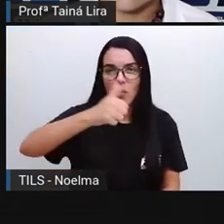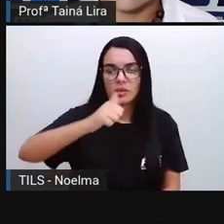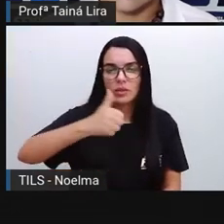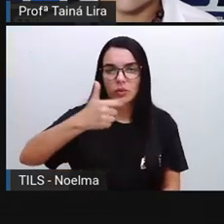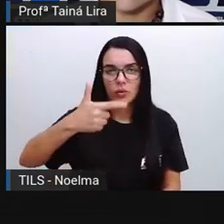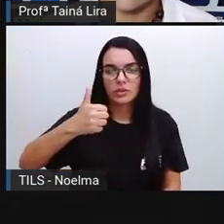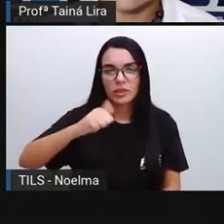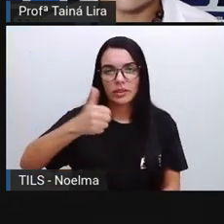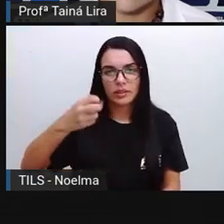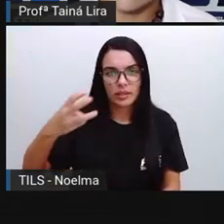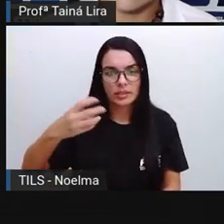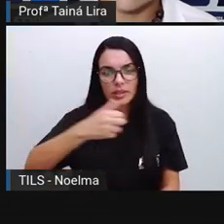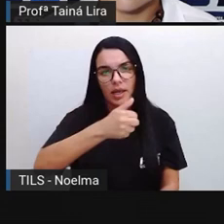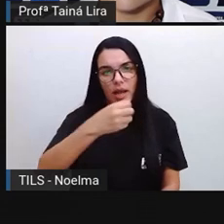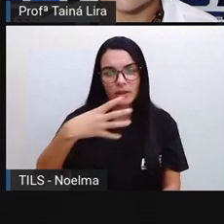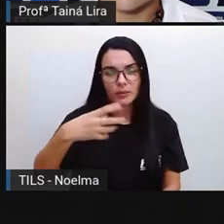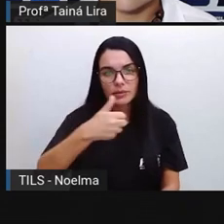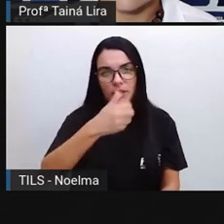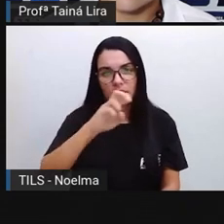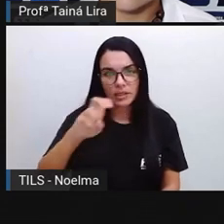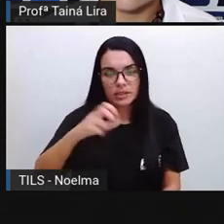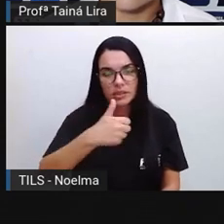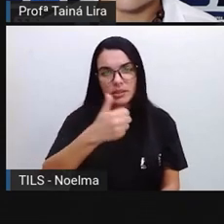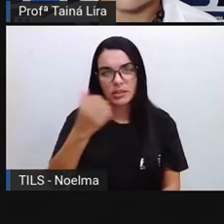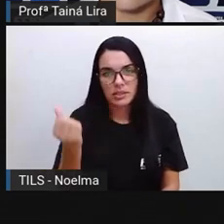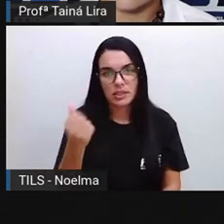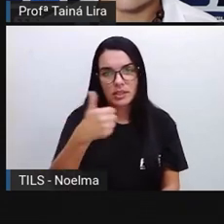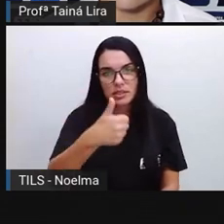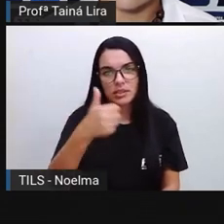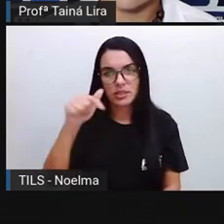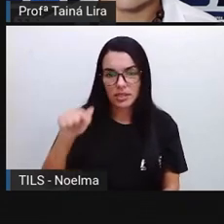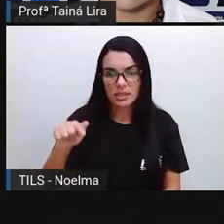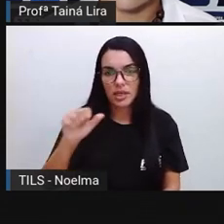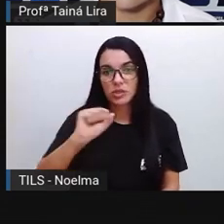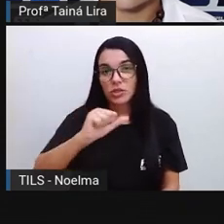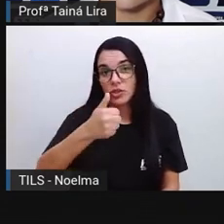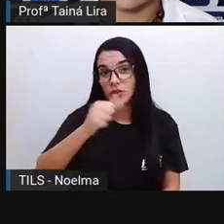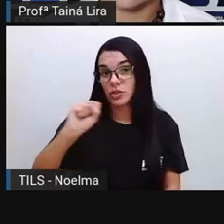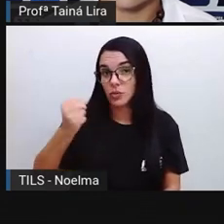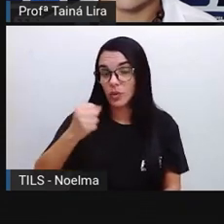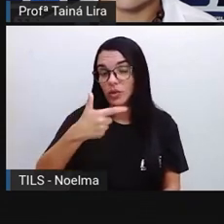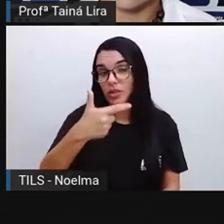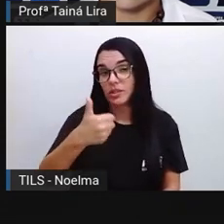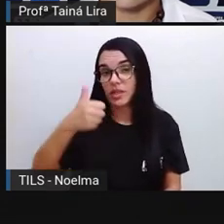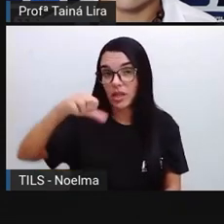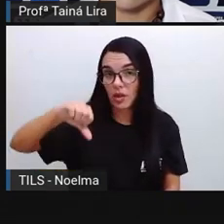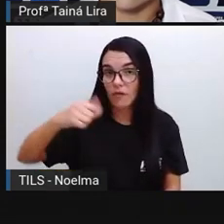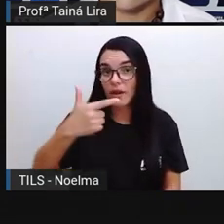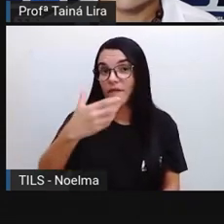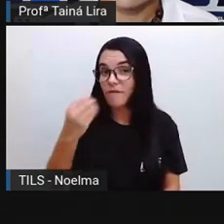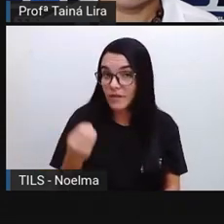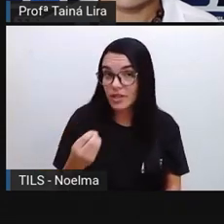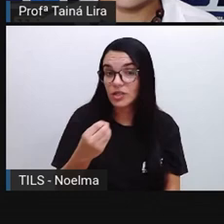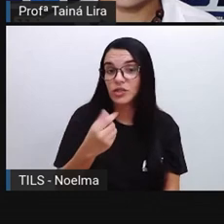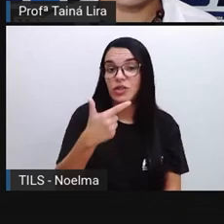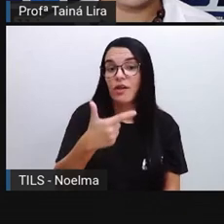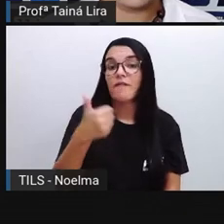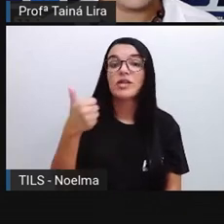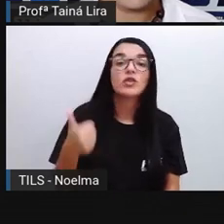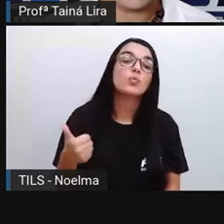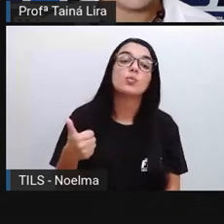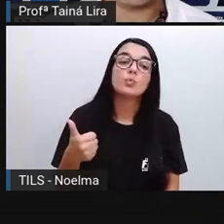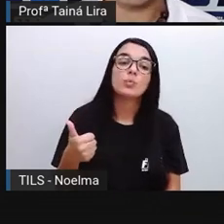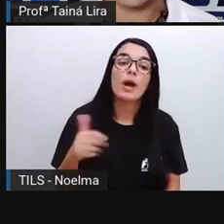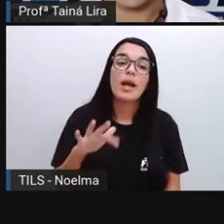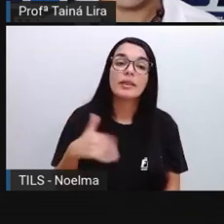onze, doze, treze, quatorze, quinze, dezesseis, dezessete, dezoito, dezenove, vinte e